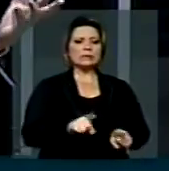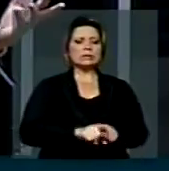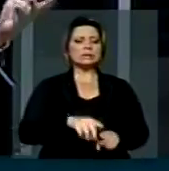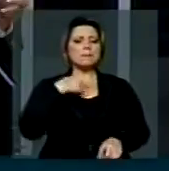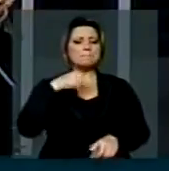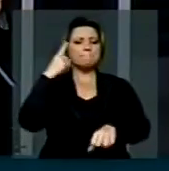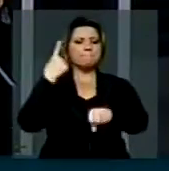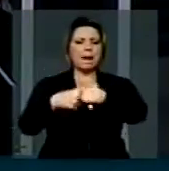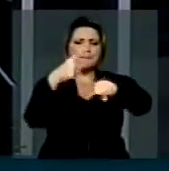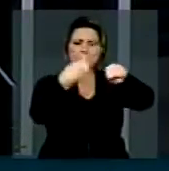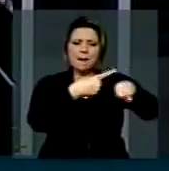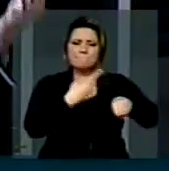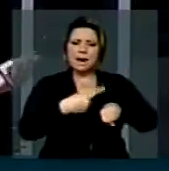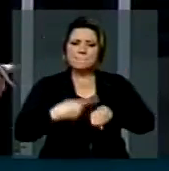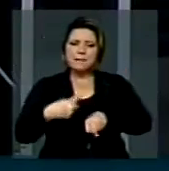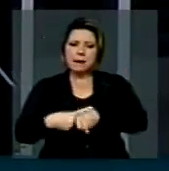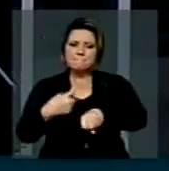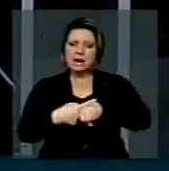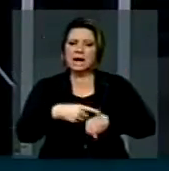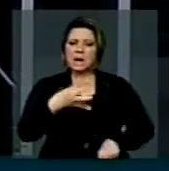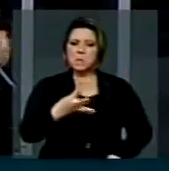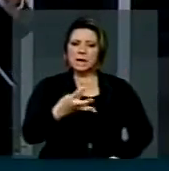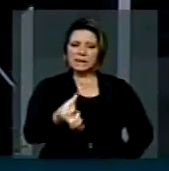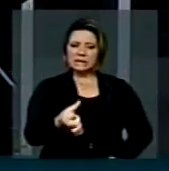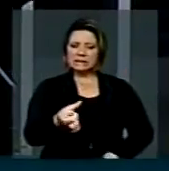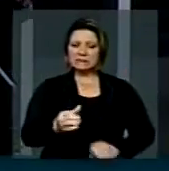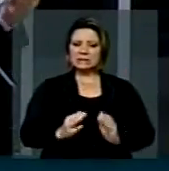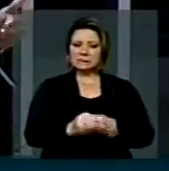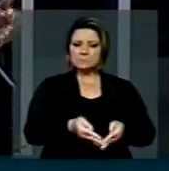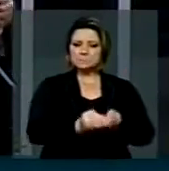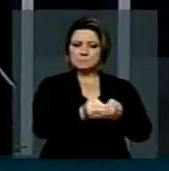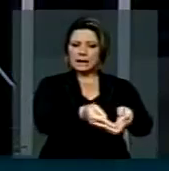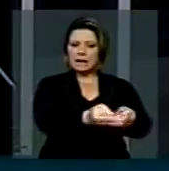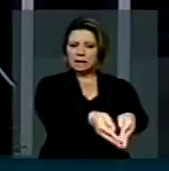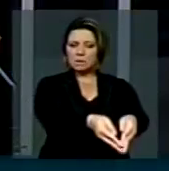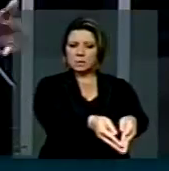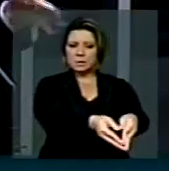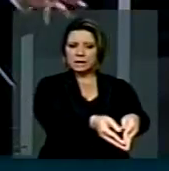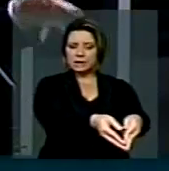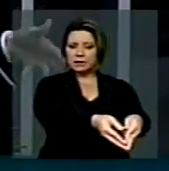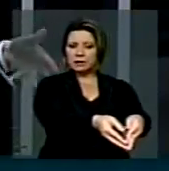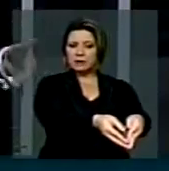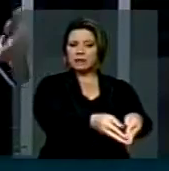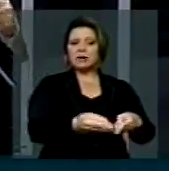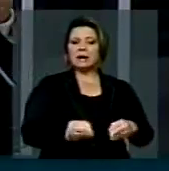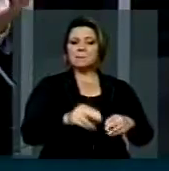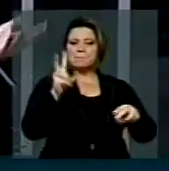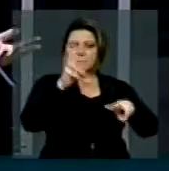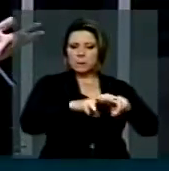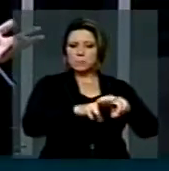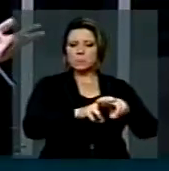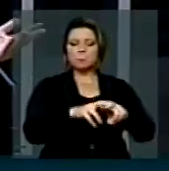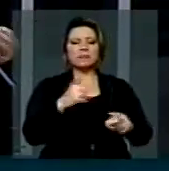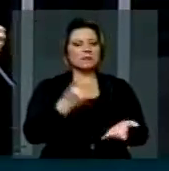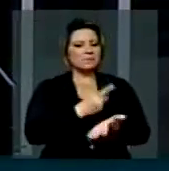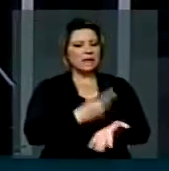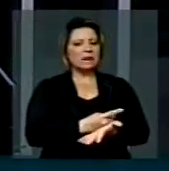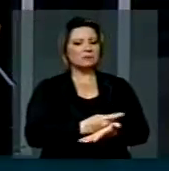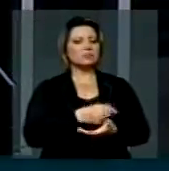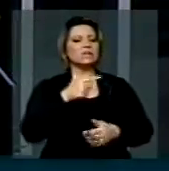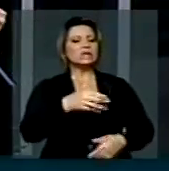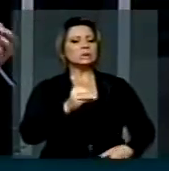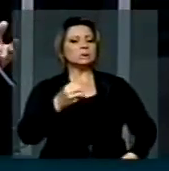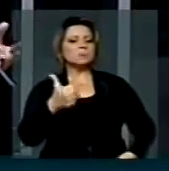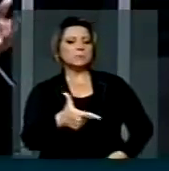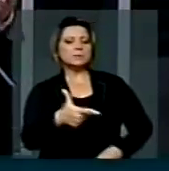barcos naquela luta contra o contrabando, em 2012 já caiu para 35 e em 2013 apenas 11, ou seja, por